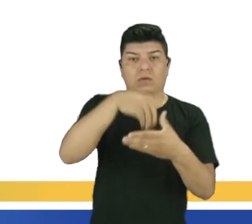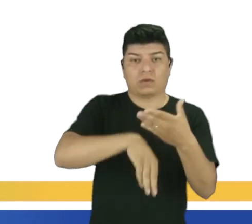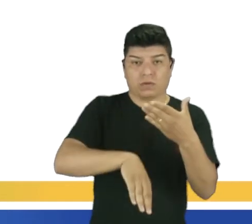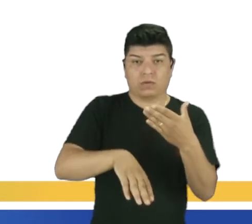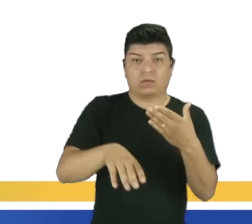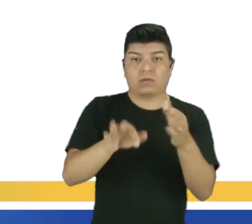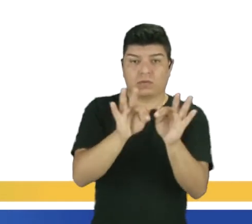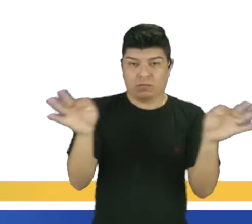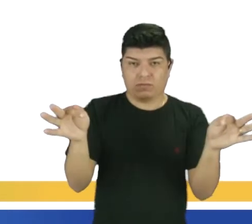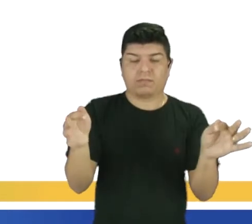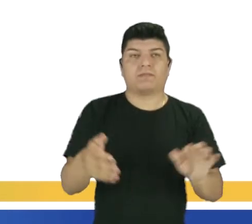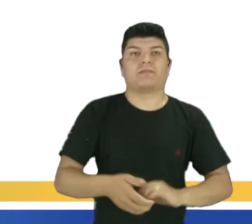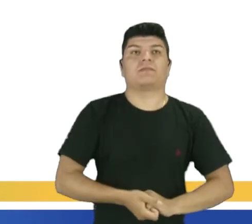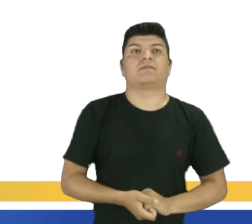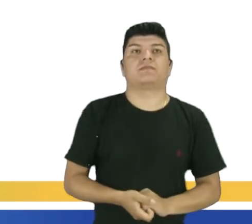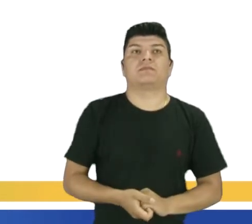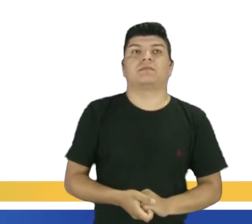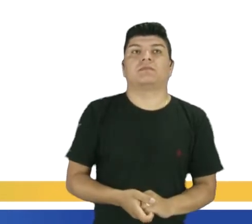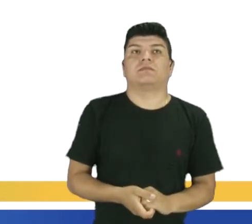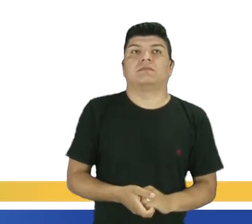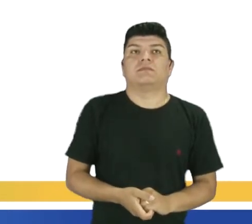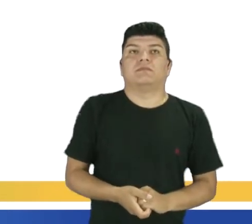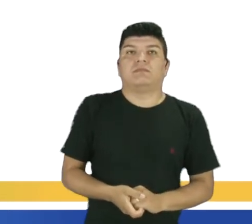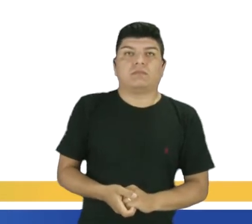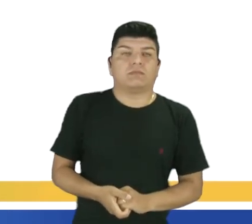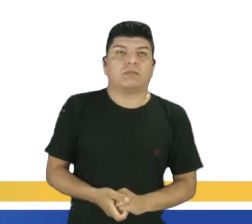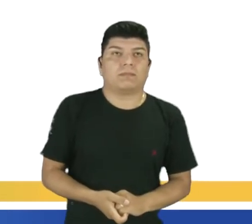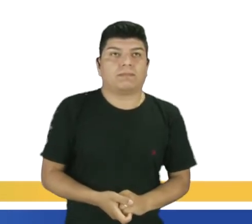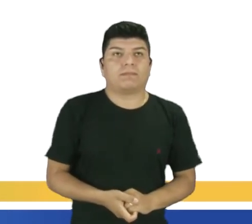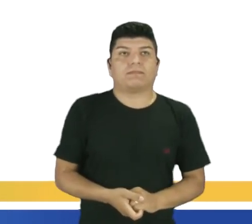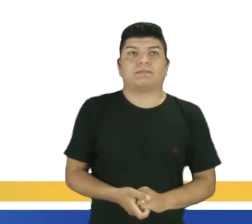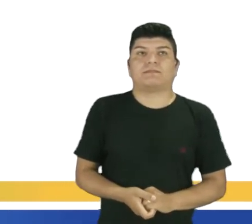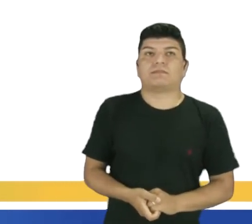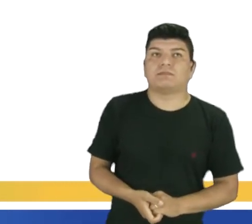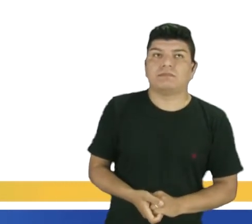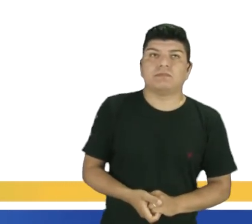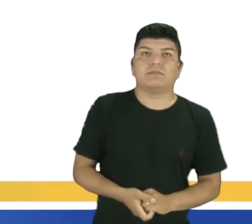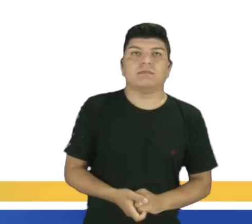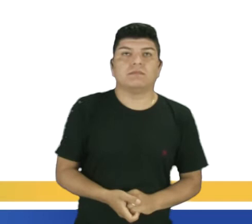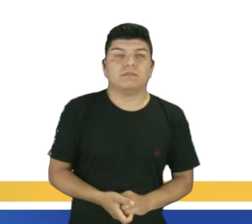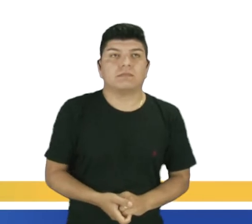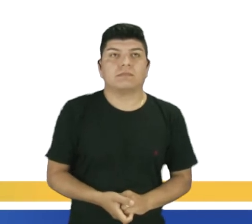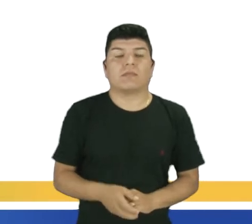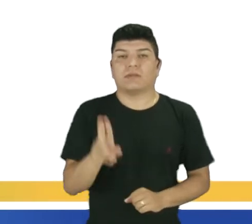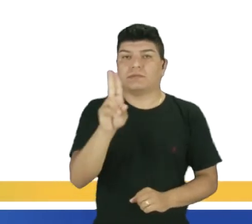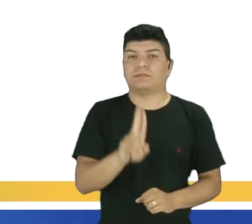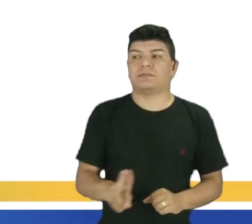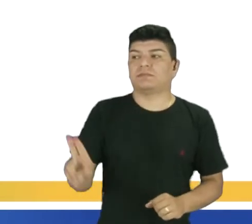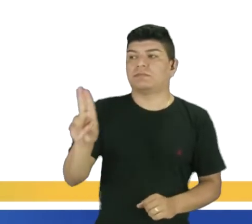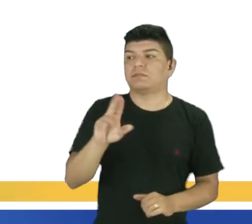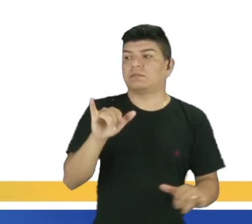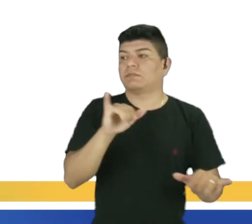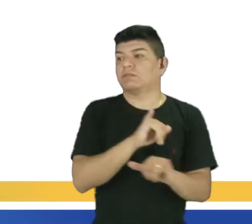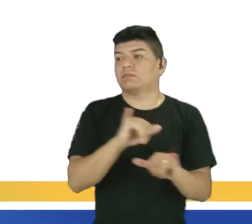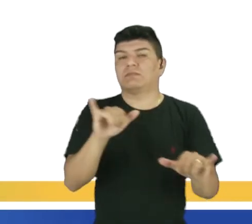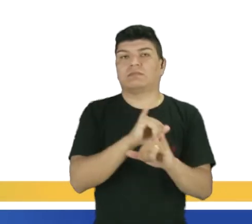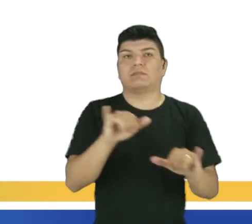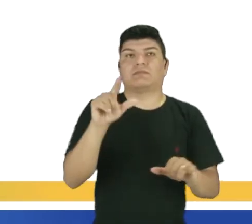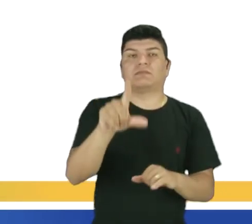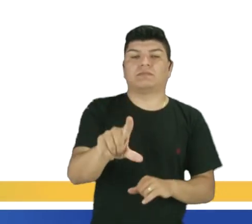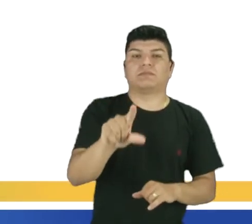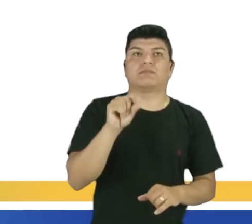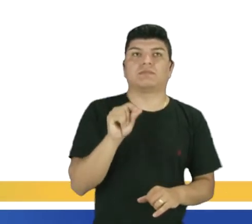frase. Próxima, either, or. Elas são usadas para informar uma escolha.